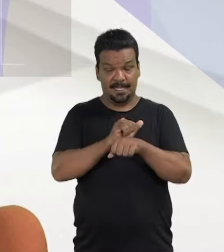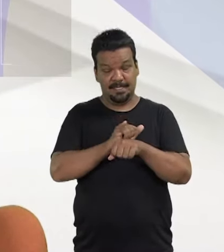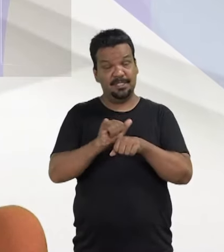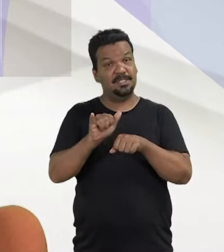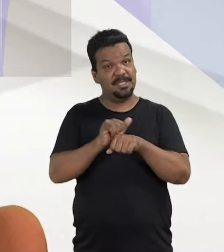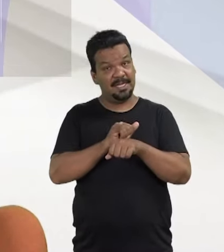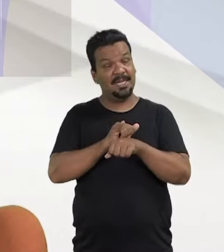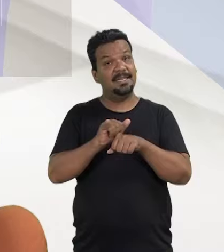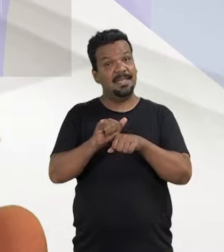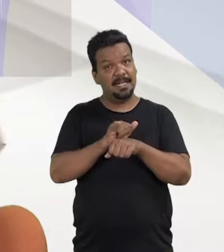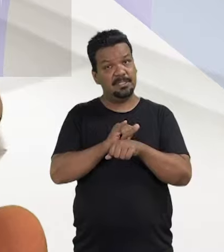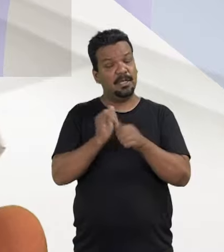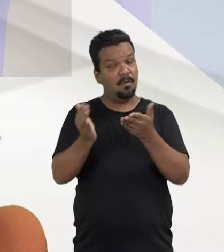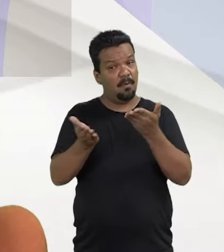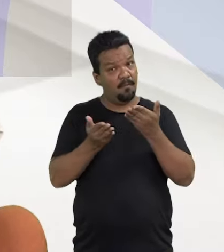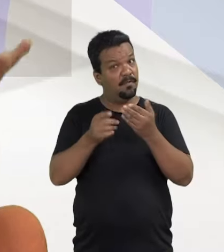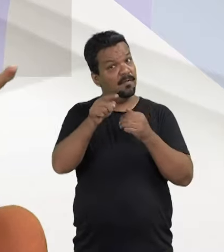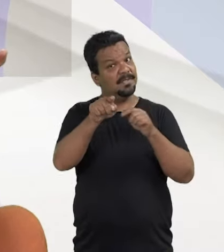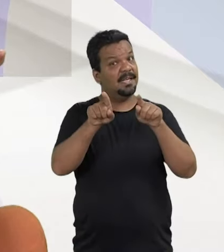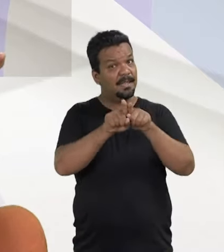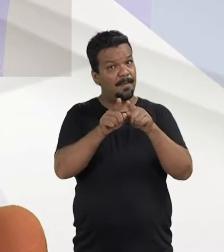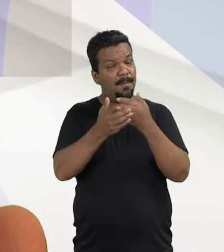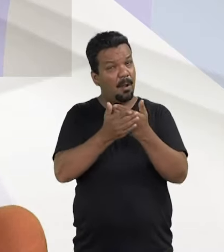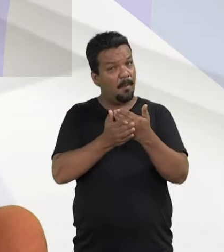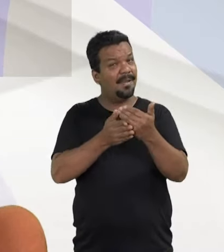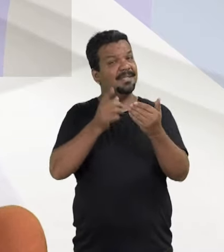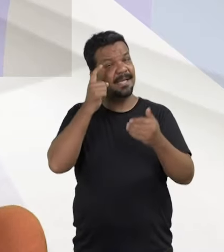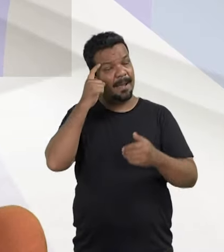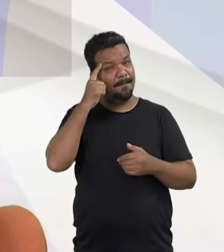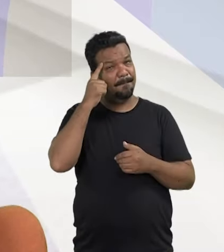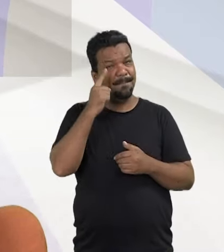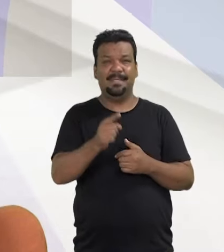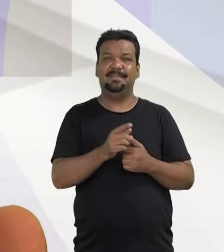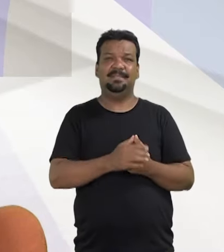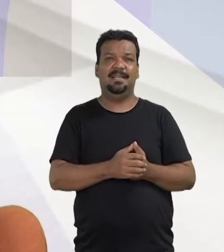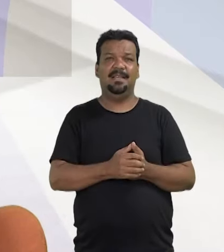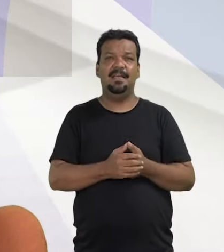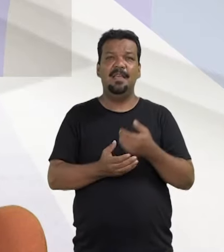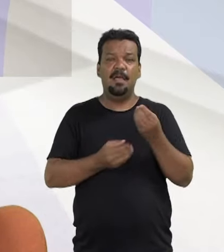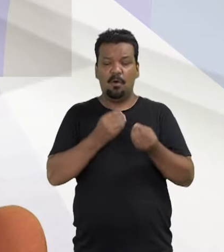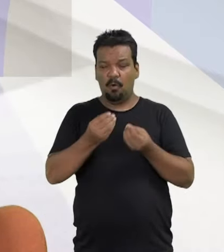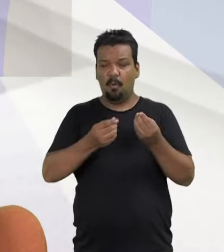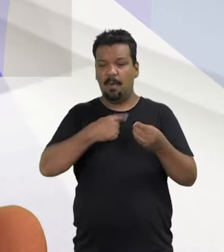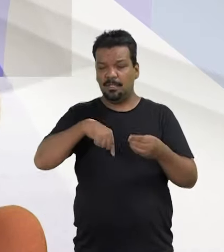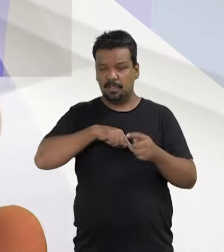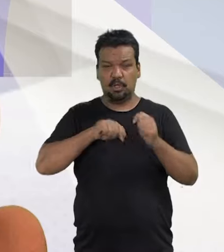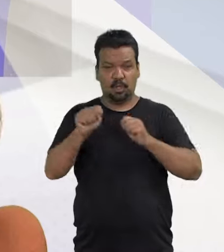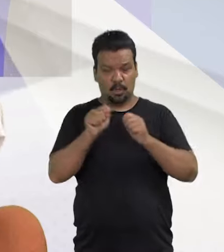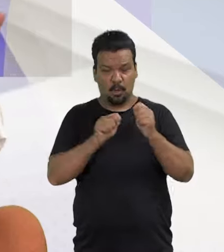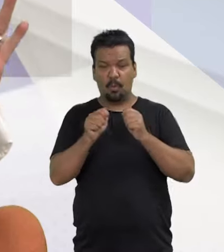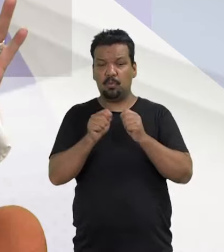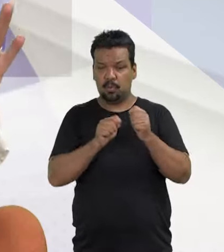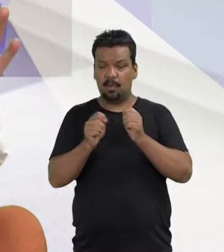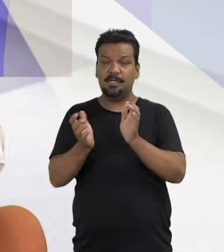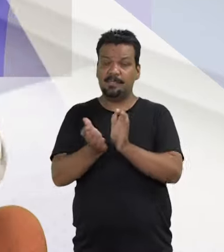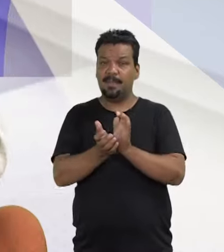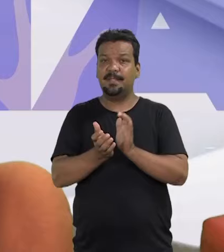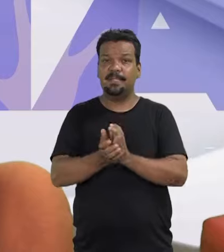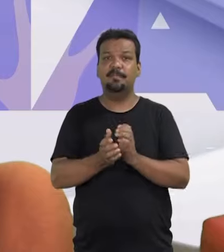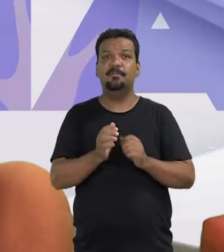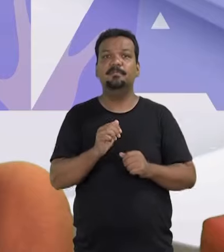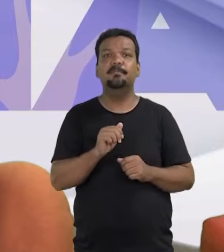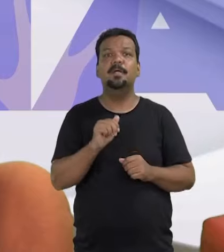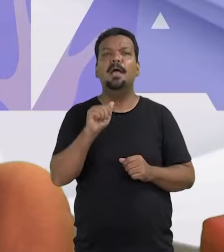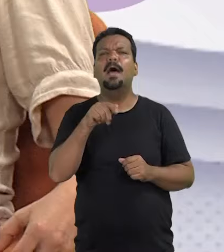a grande estratégia, que eu convido você também para começar a pensar, como é que a gente controla esses partidos?